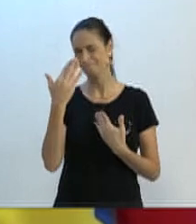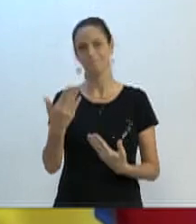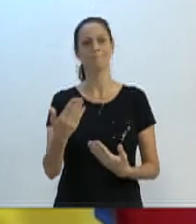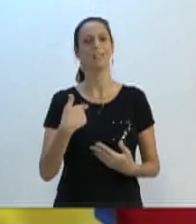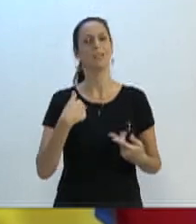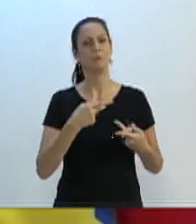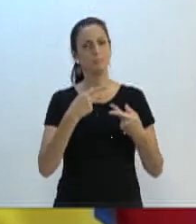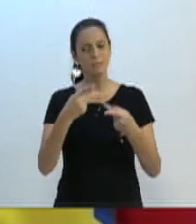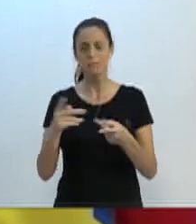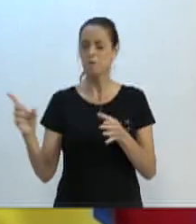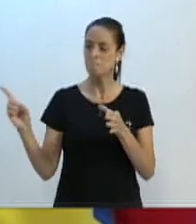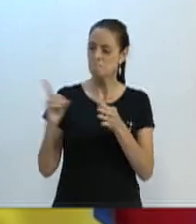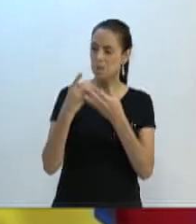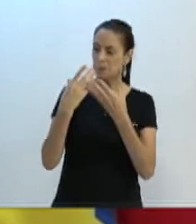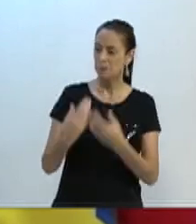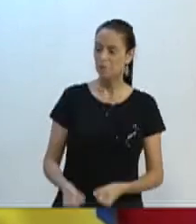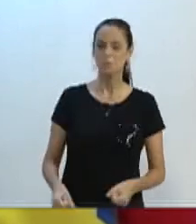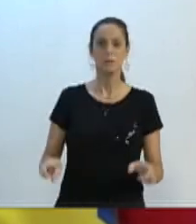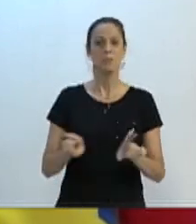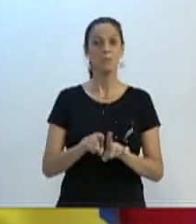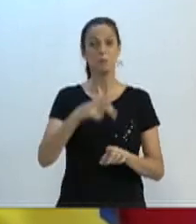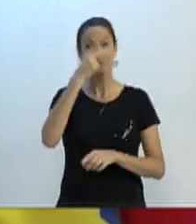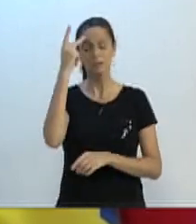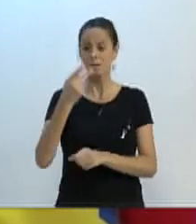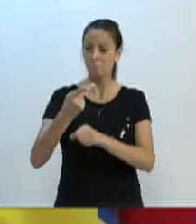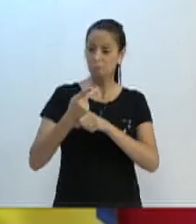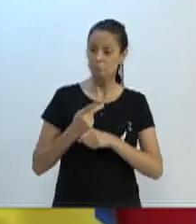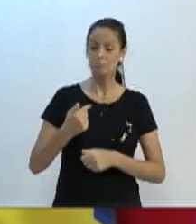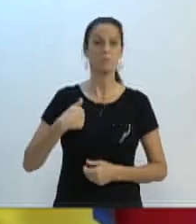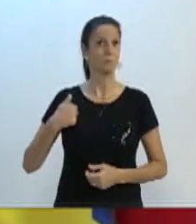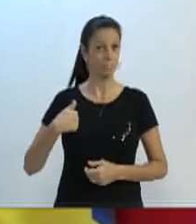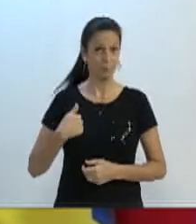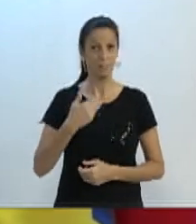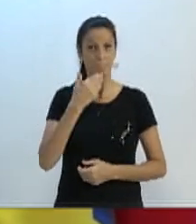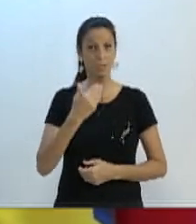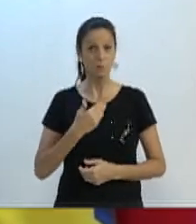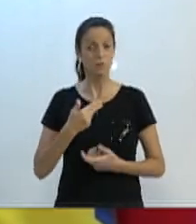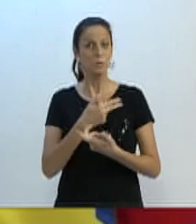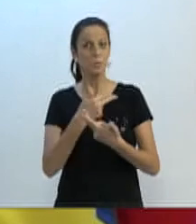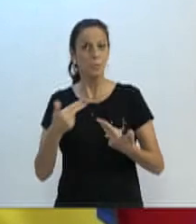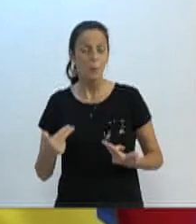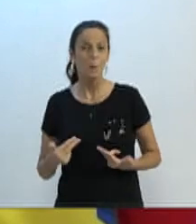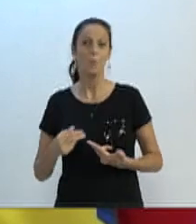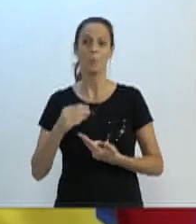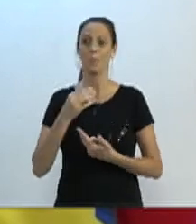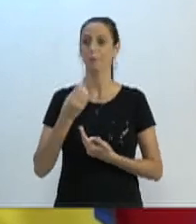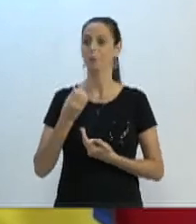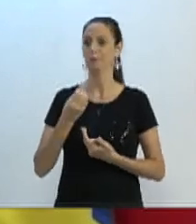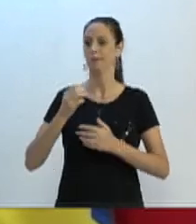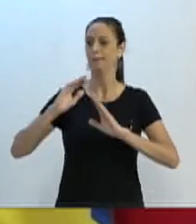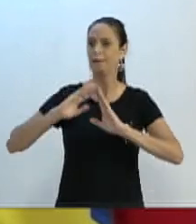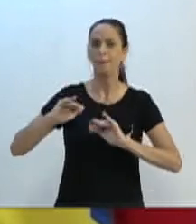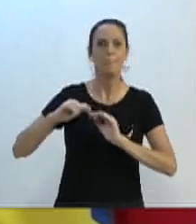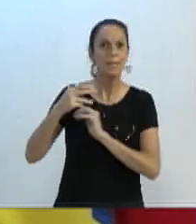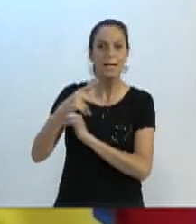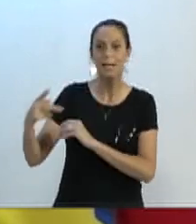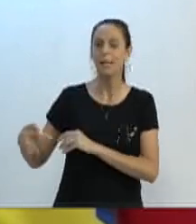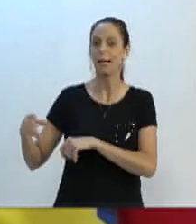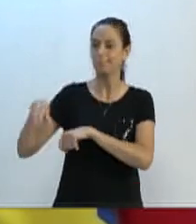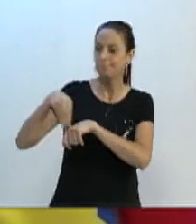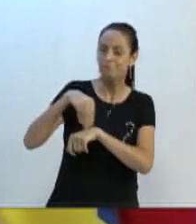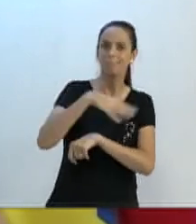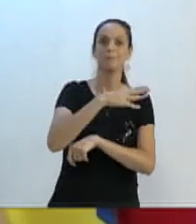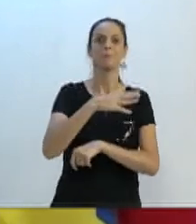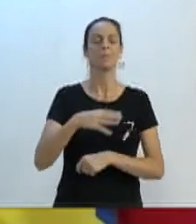que muitos que me procuraram solicitando e encaminhando as suas demandas. Eu quero dizer